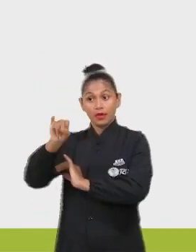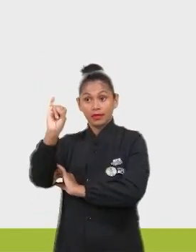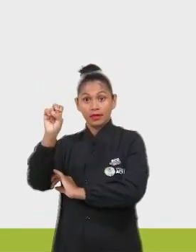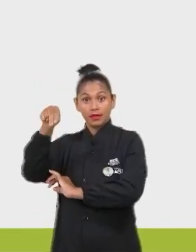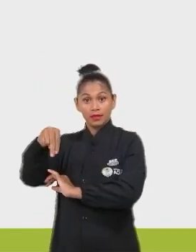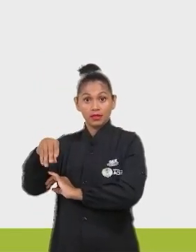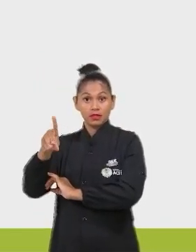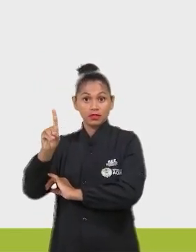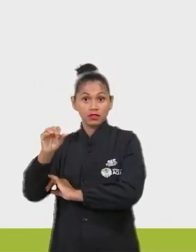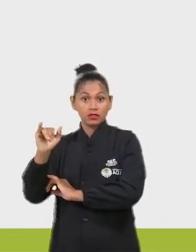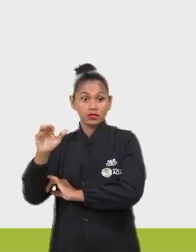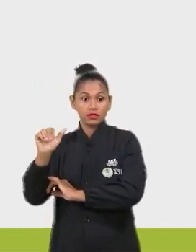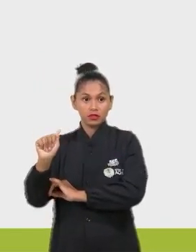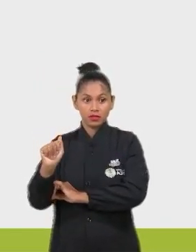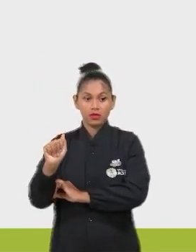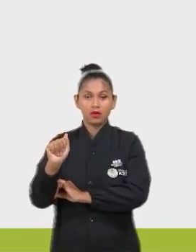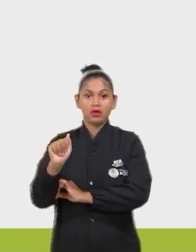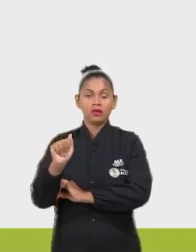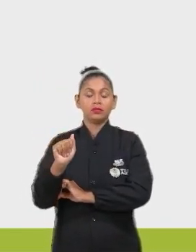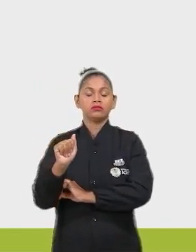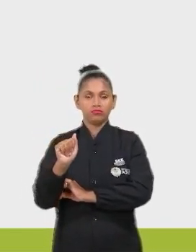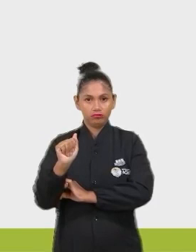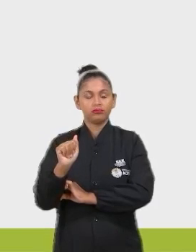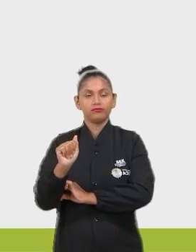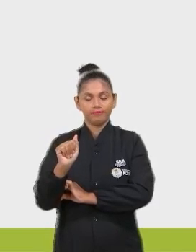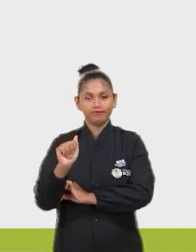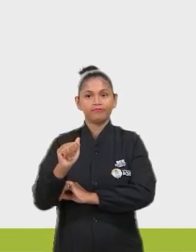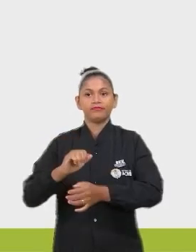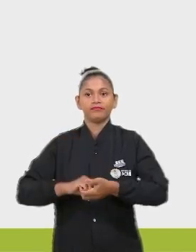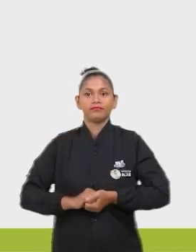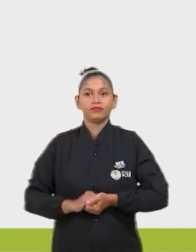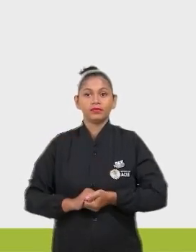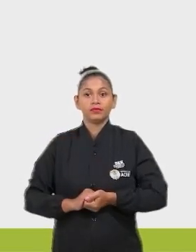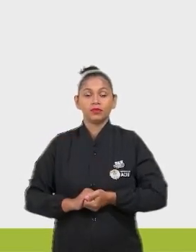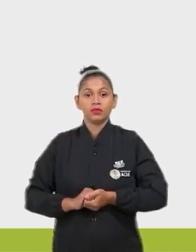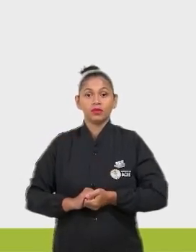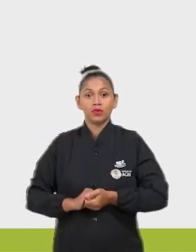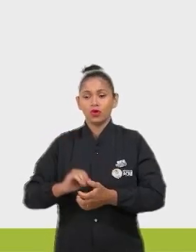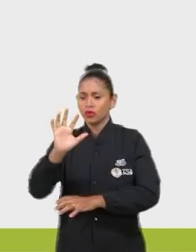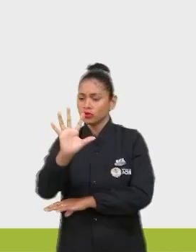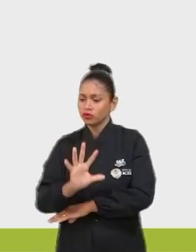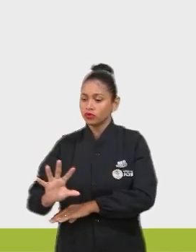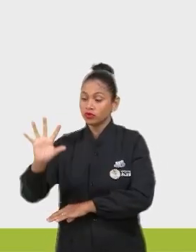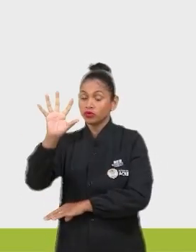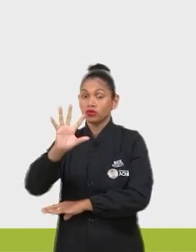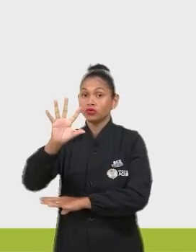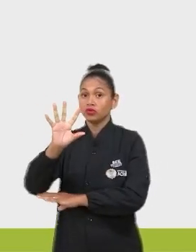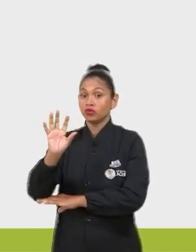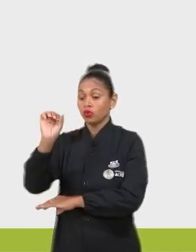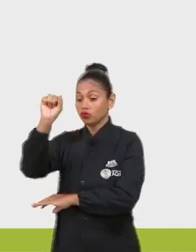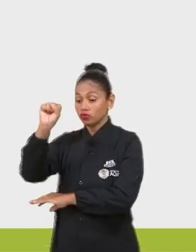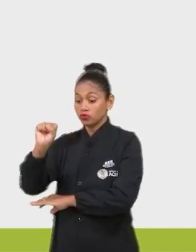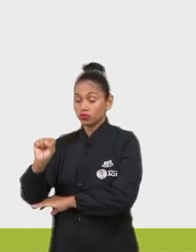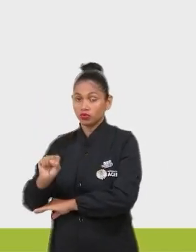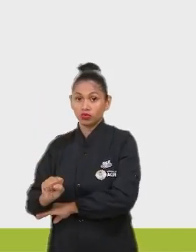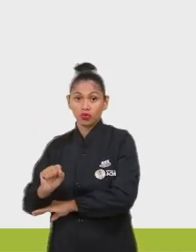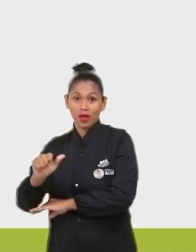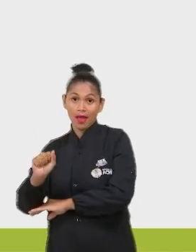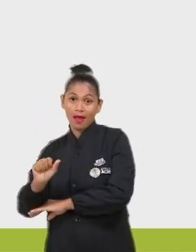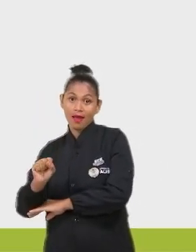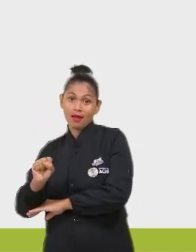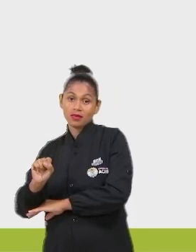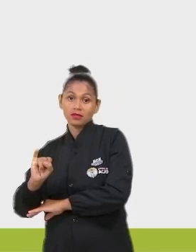é originária lá da Índia. Então, ela é uma espécie exótica aqui. E de regiões do sudeste asiático, que foi introduzida